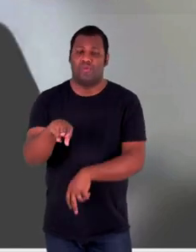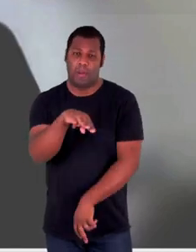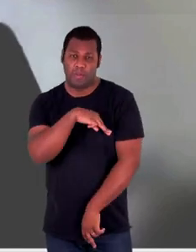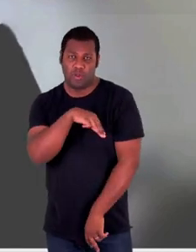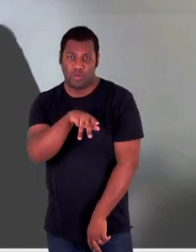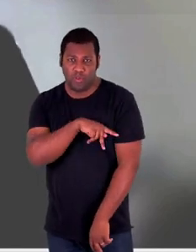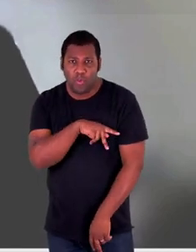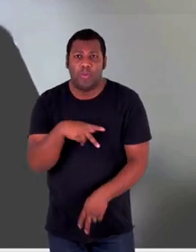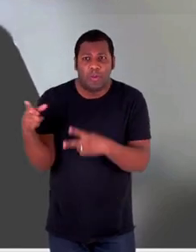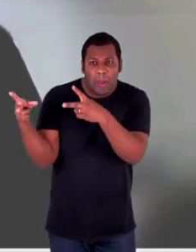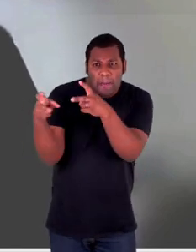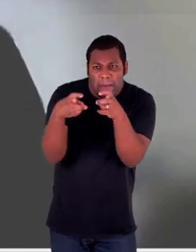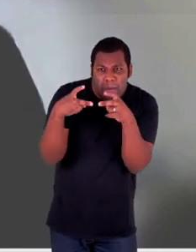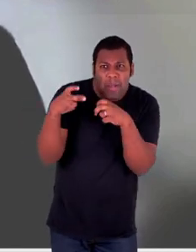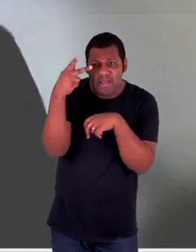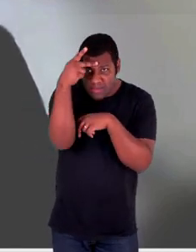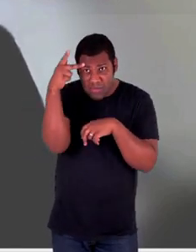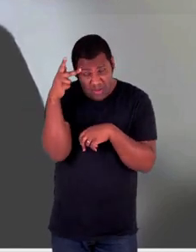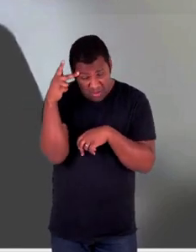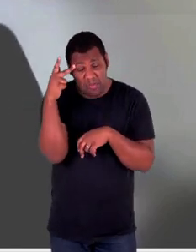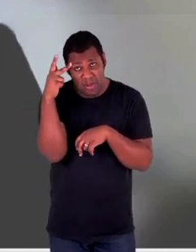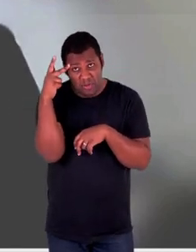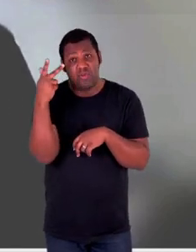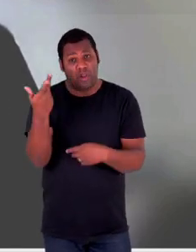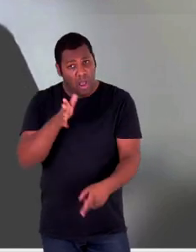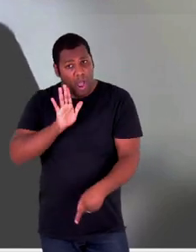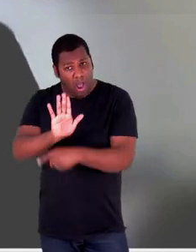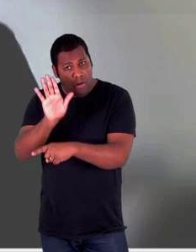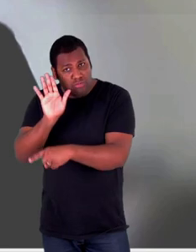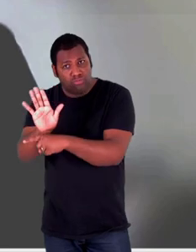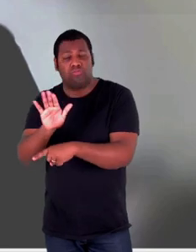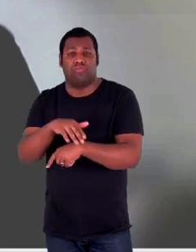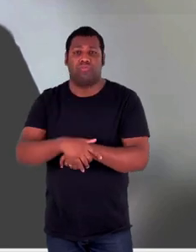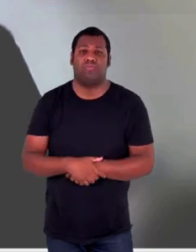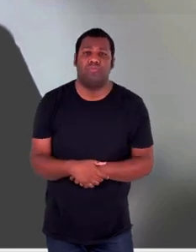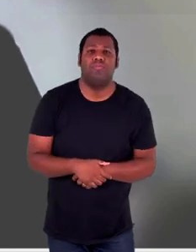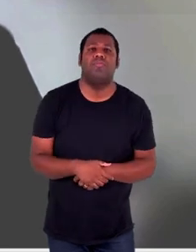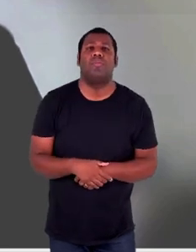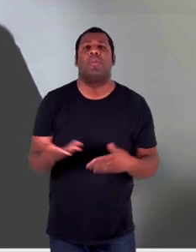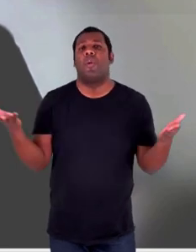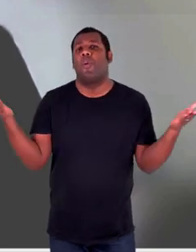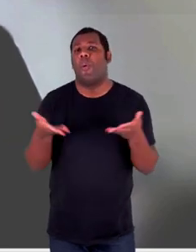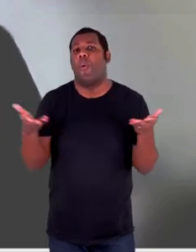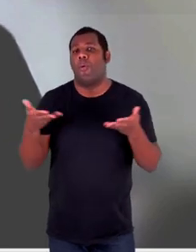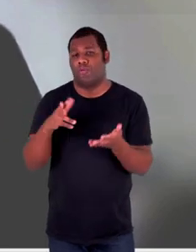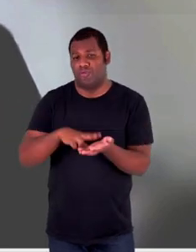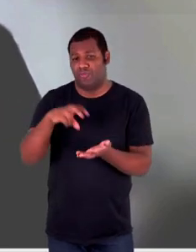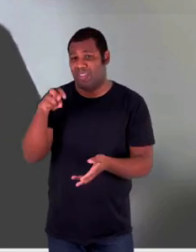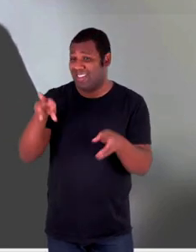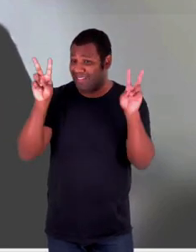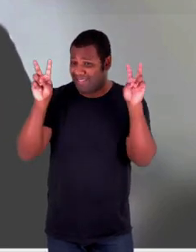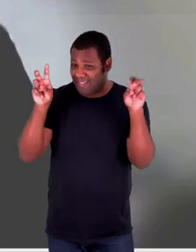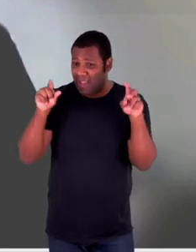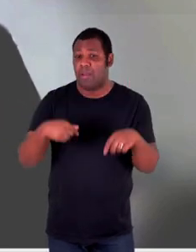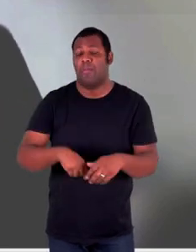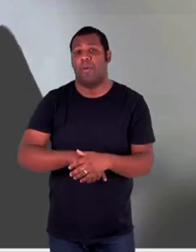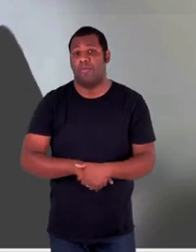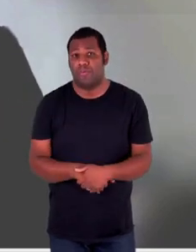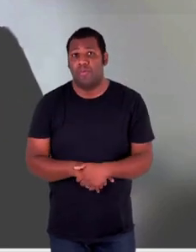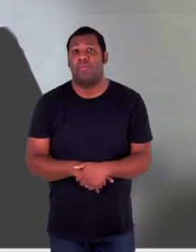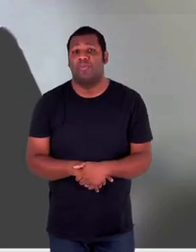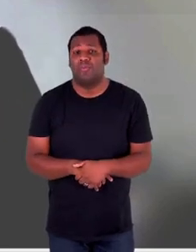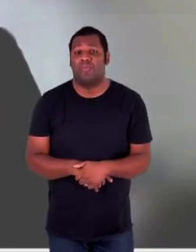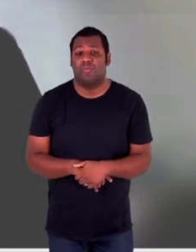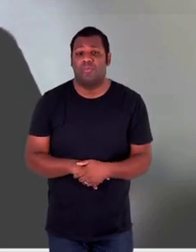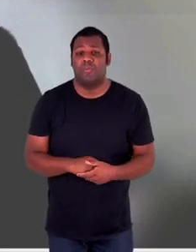vocalizar essas demandas. O que nós estamos falando aqui hoje, a novidade do nosso tema nessa manhã é estender isso a um âmbito de